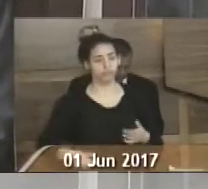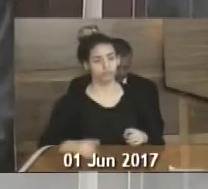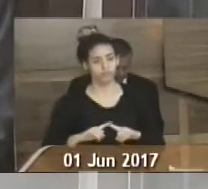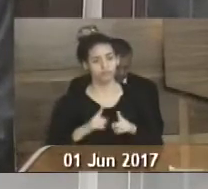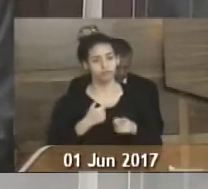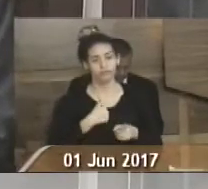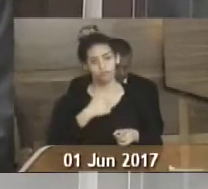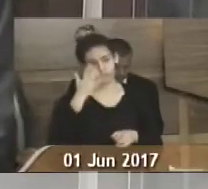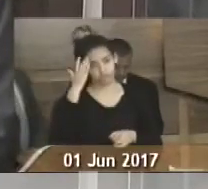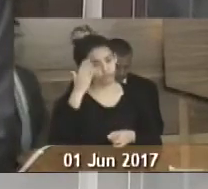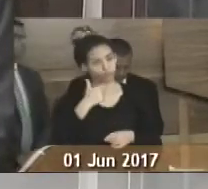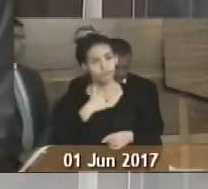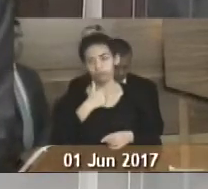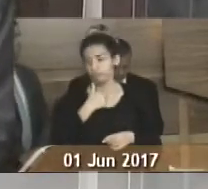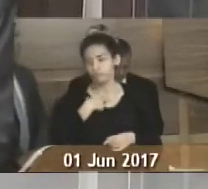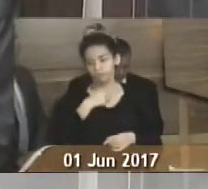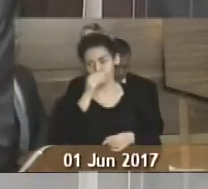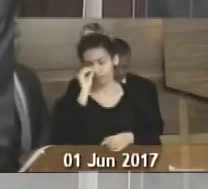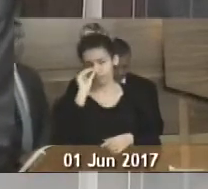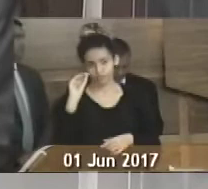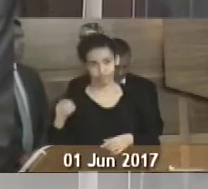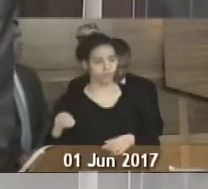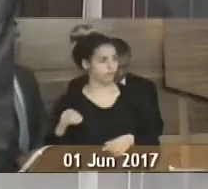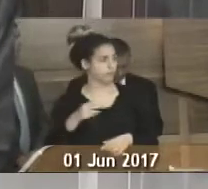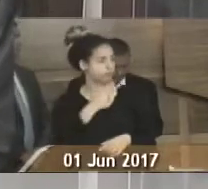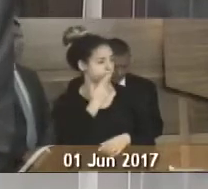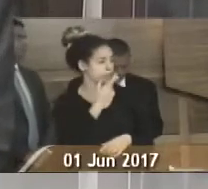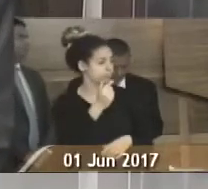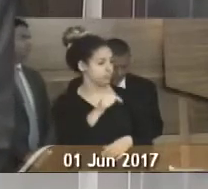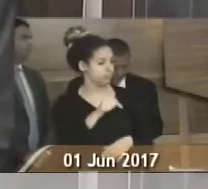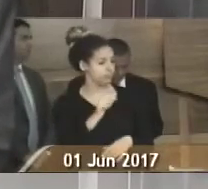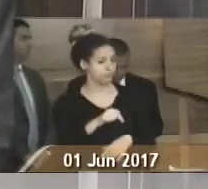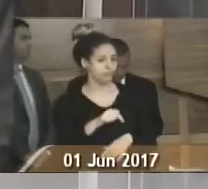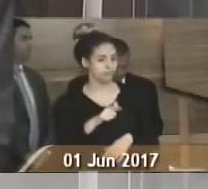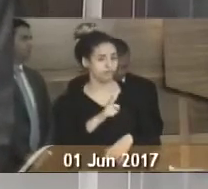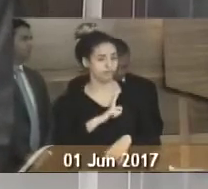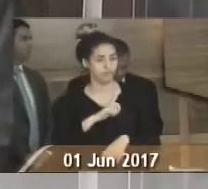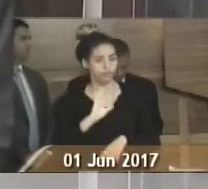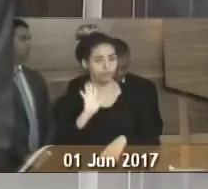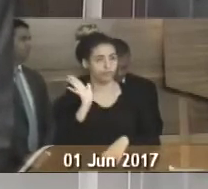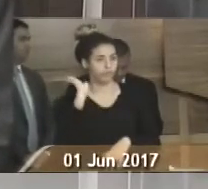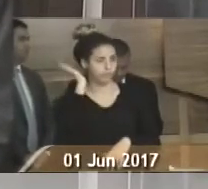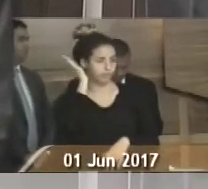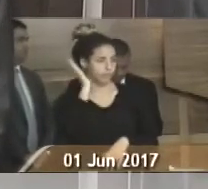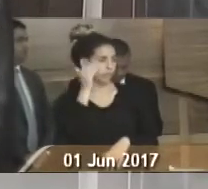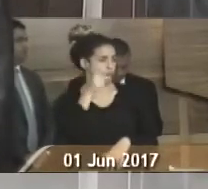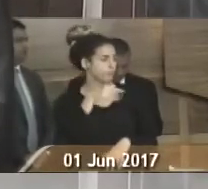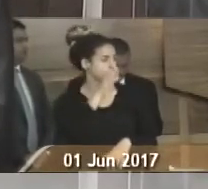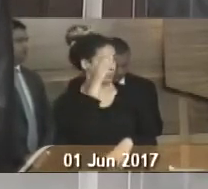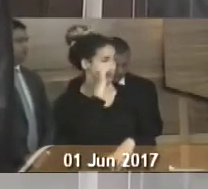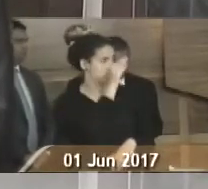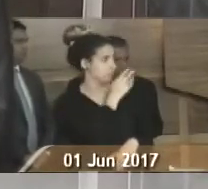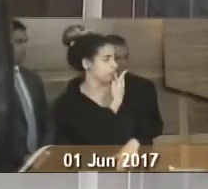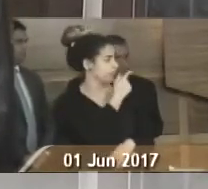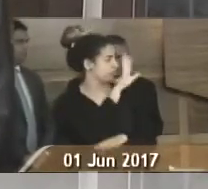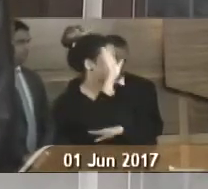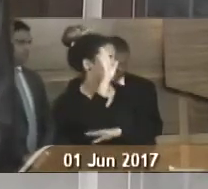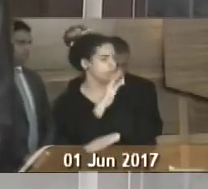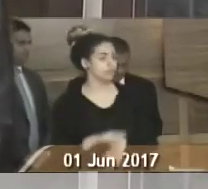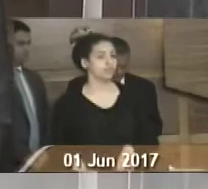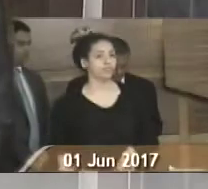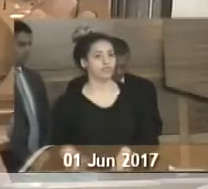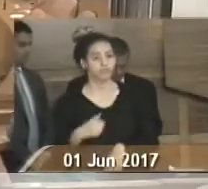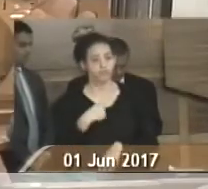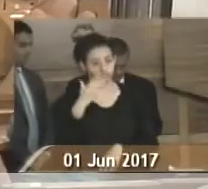que não pode fazer, dizer que aqui tem um monte de boneco aqui não, está, secretário? Canindé, você me dá uma parte rapidinho?